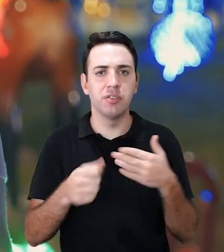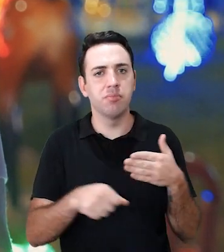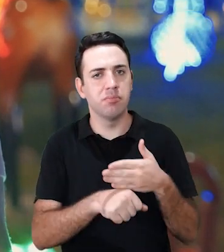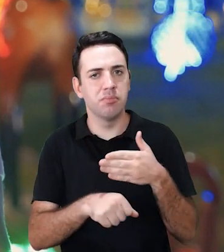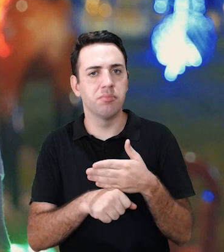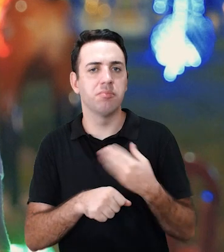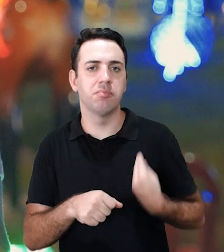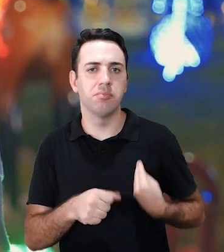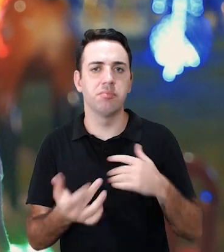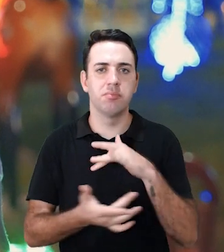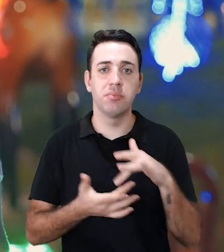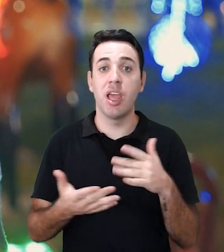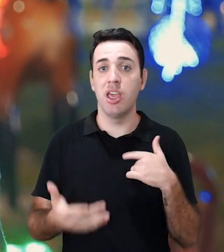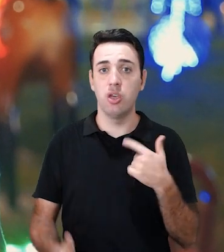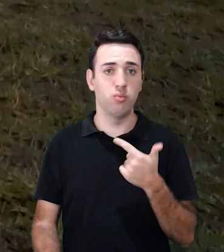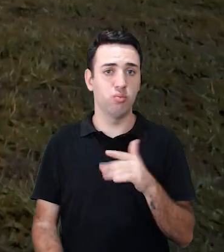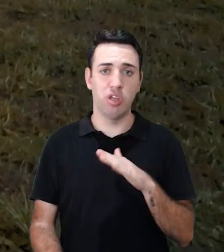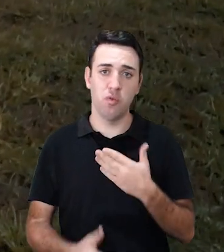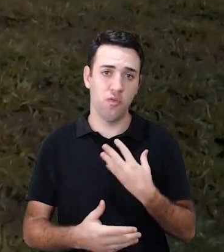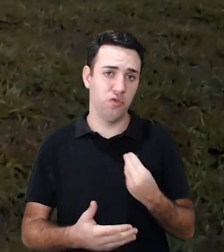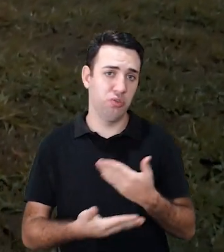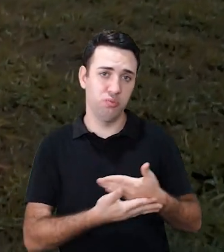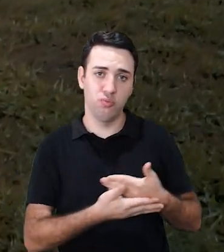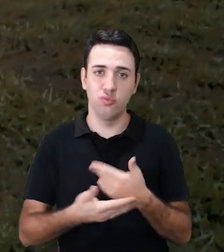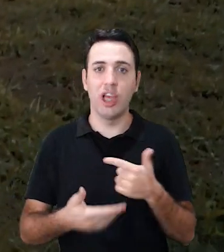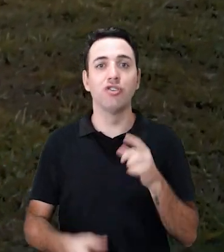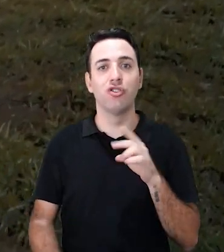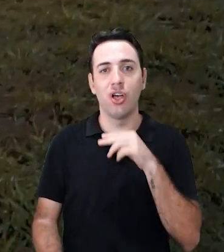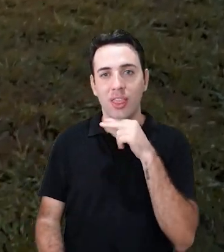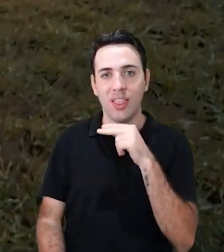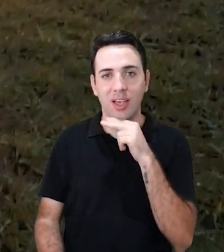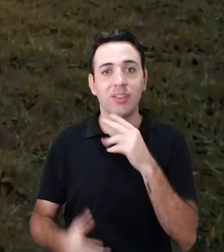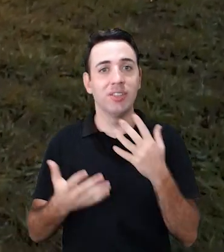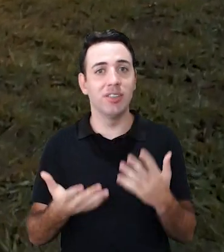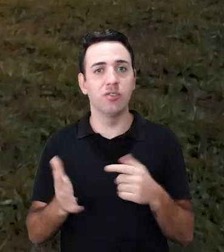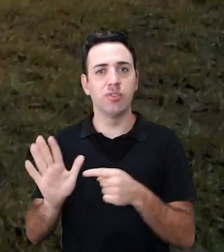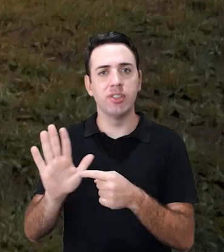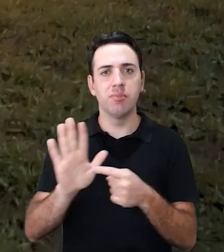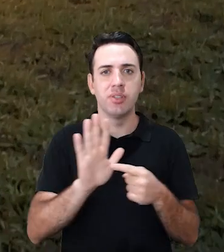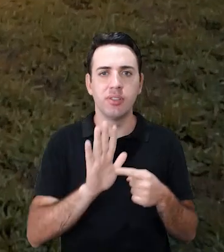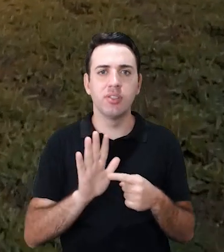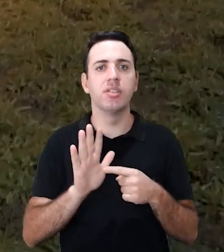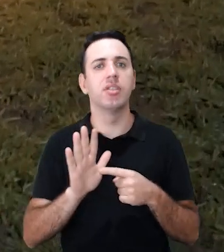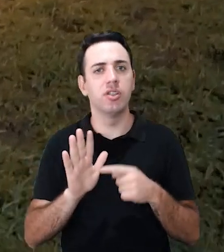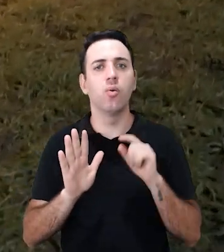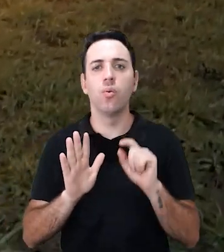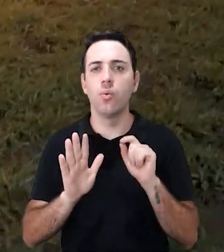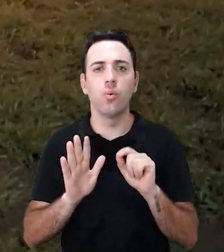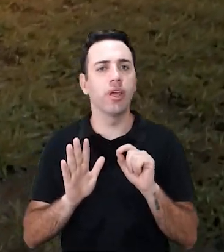tenho mais crianças comigo, tenho os netos. Mas apresentando cada desenho,